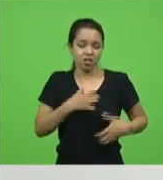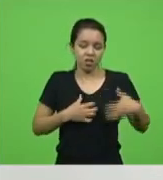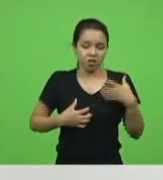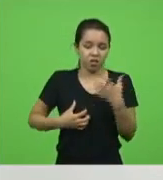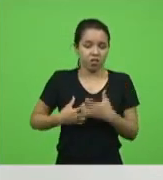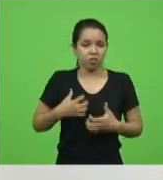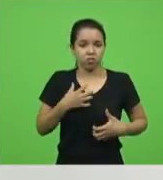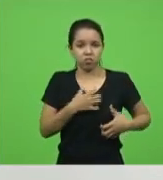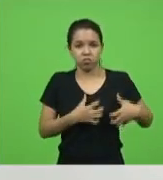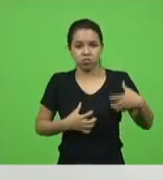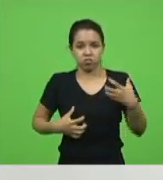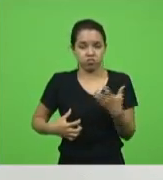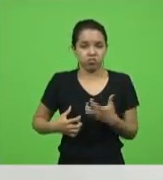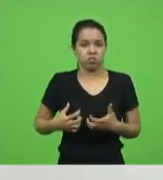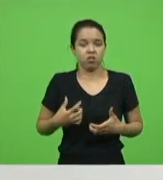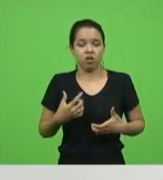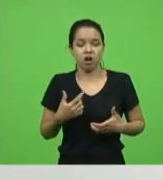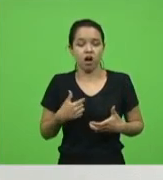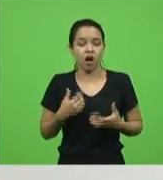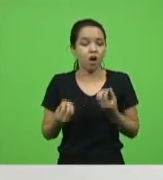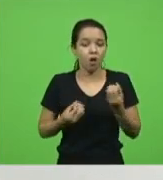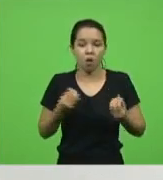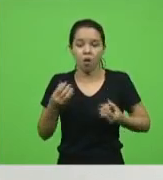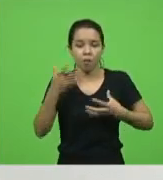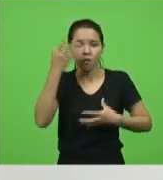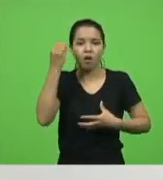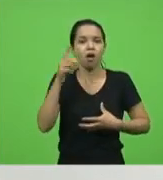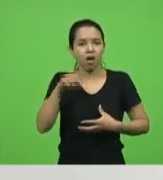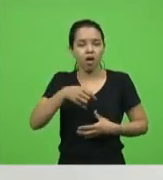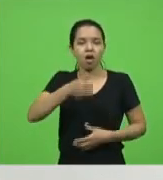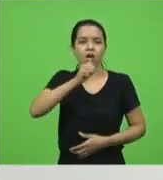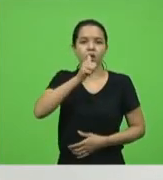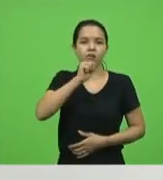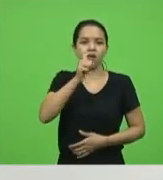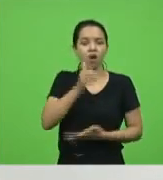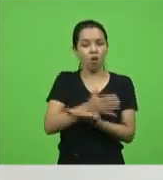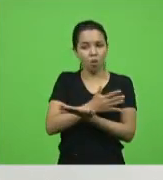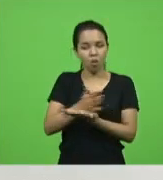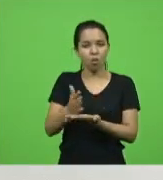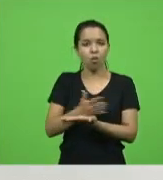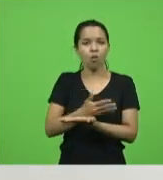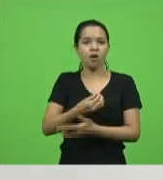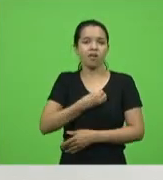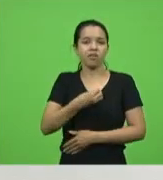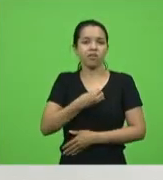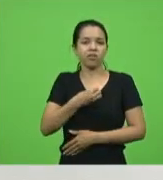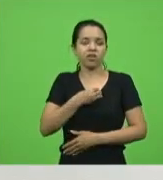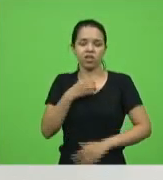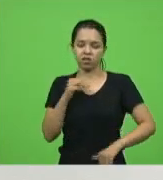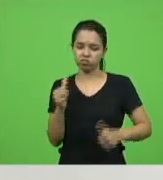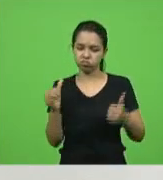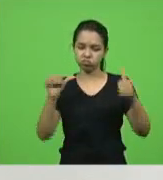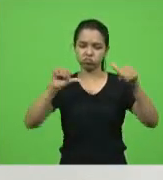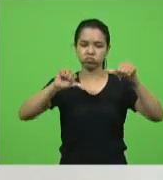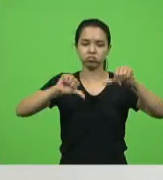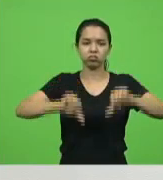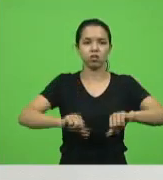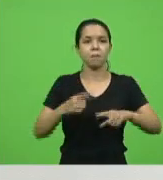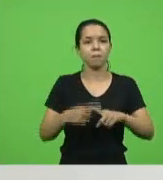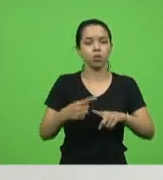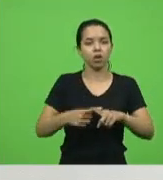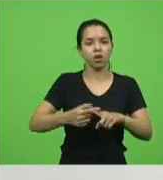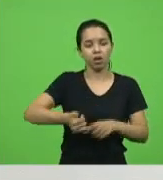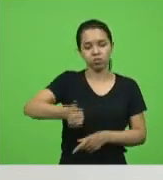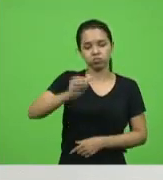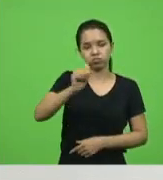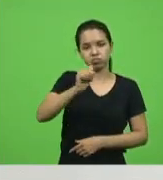afogava suas frustrações no álcool ali. Então nós perdemos alguns colegas nossos que perderam boa parte da vida deles por viver dentro de uma garrafa,